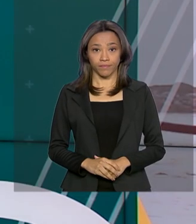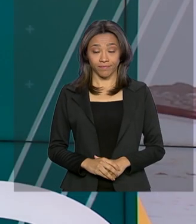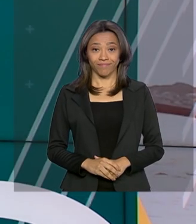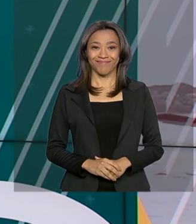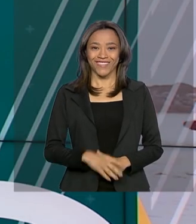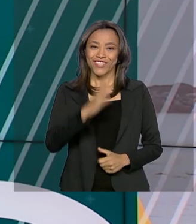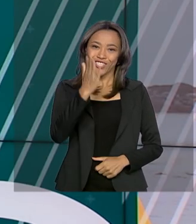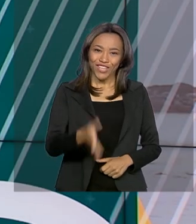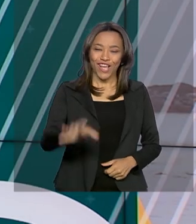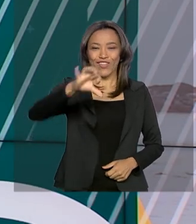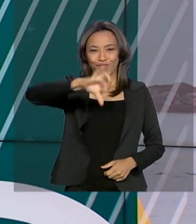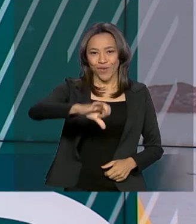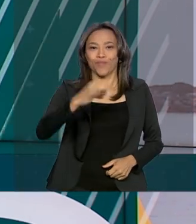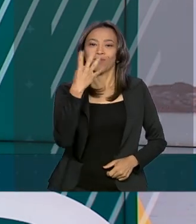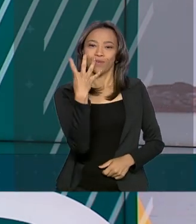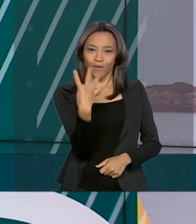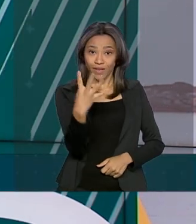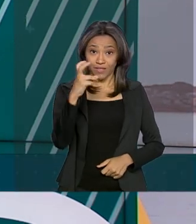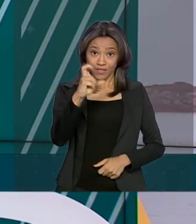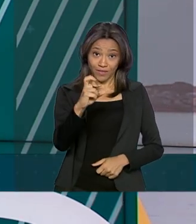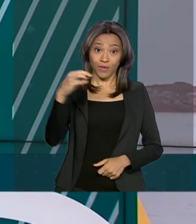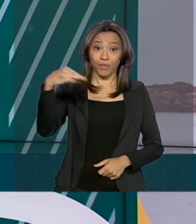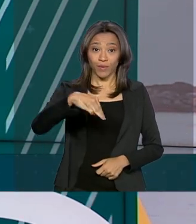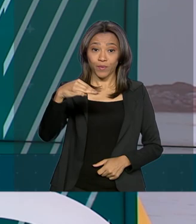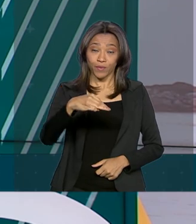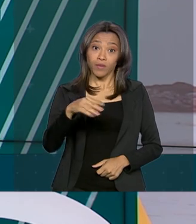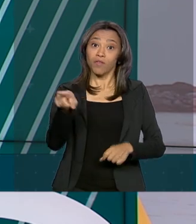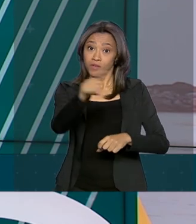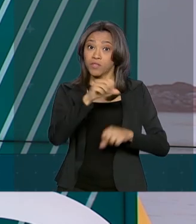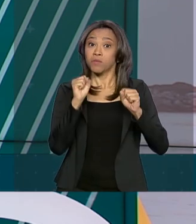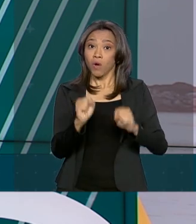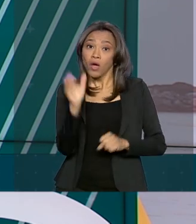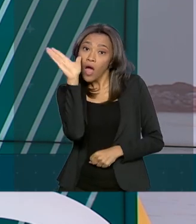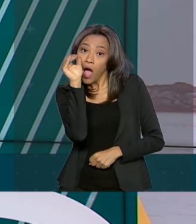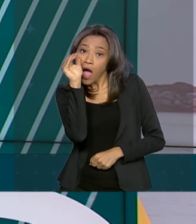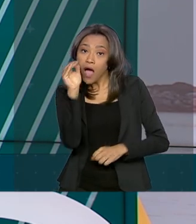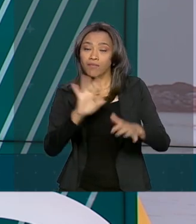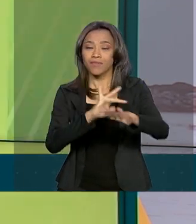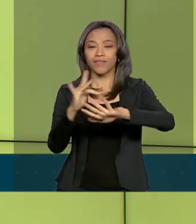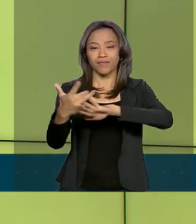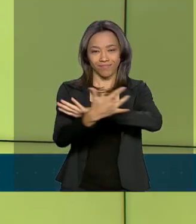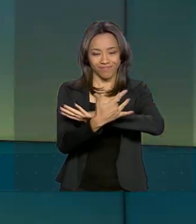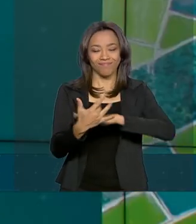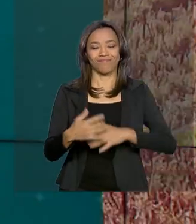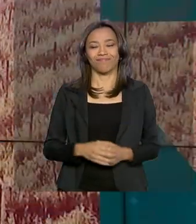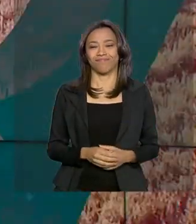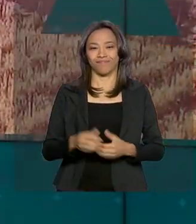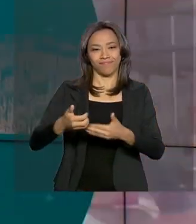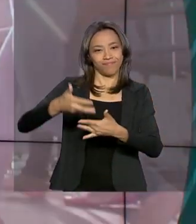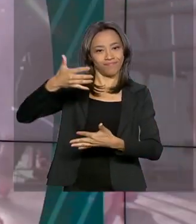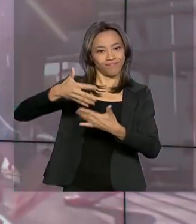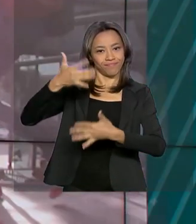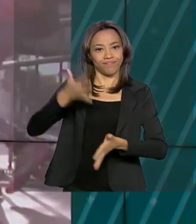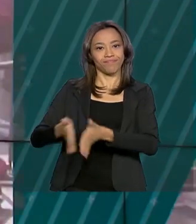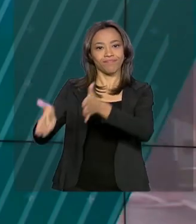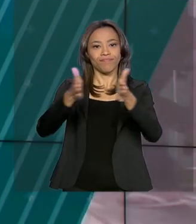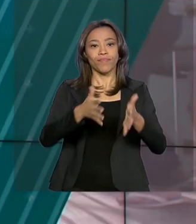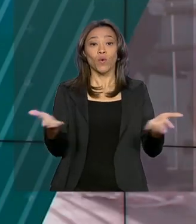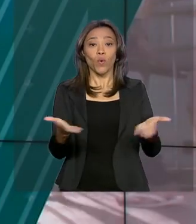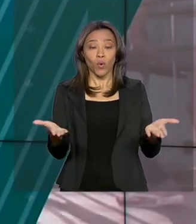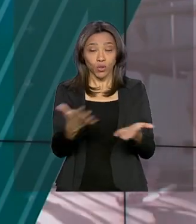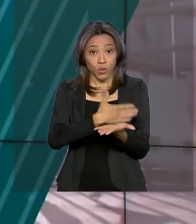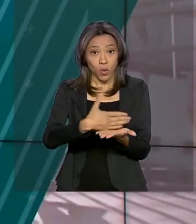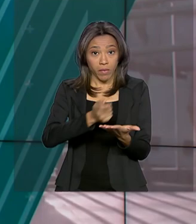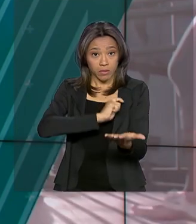São 9 horas e 45 minutos, estamos ao vivo também pelas redes sociais. Começa hoje o pagamento do